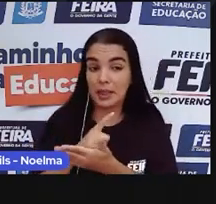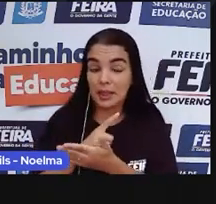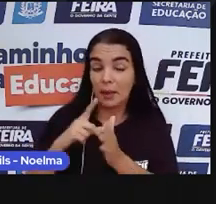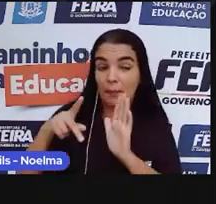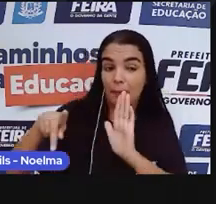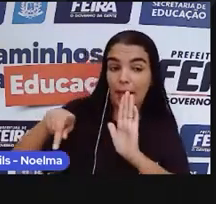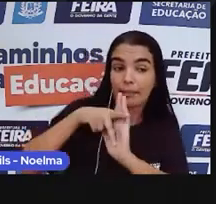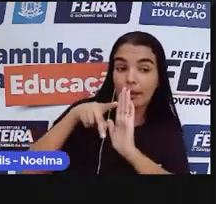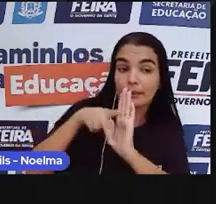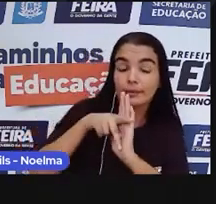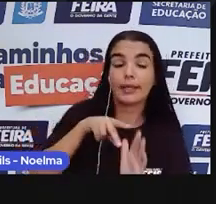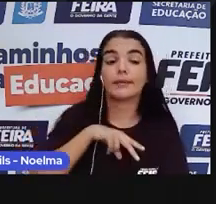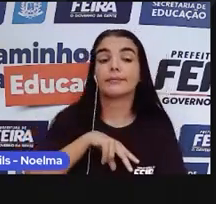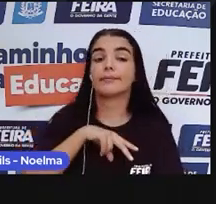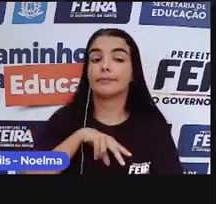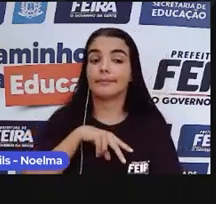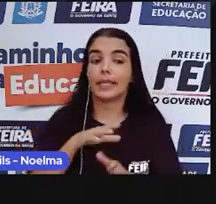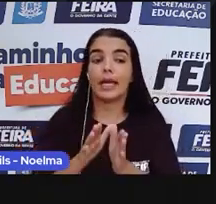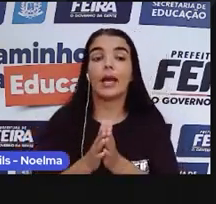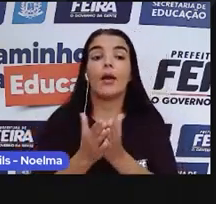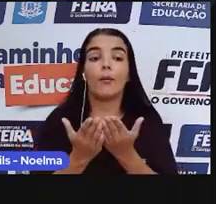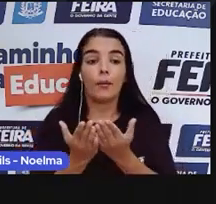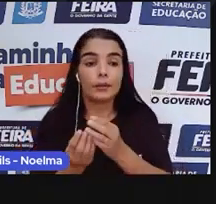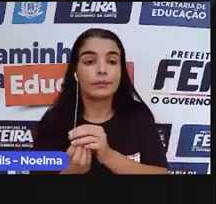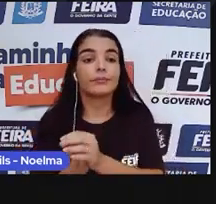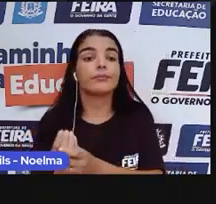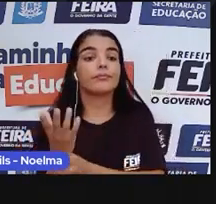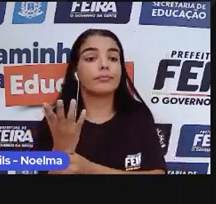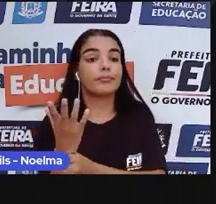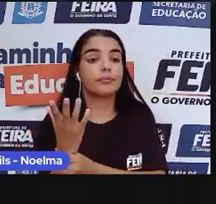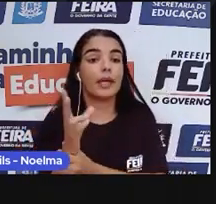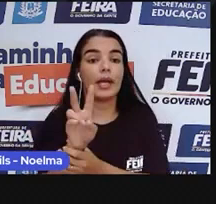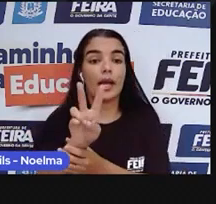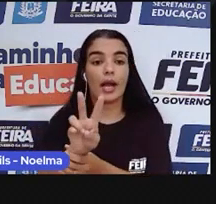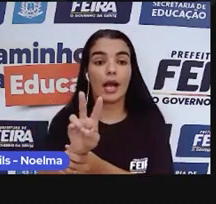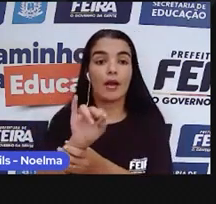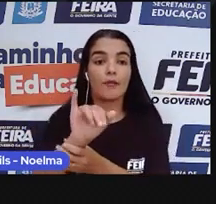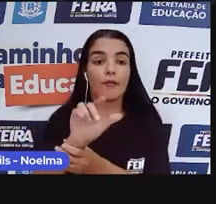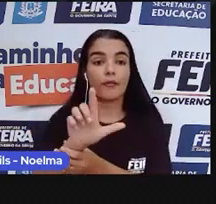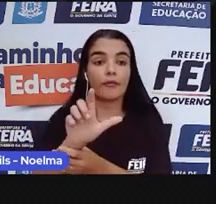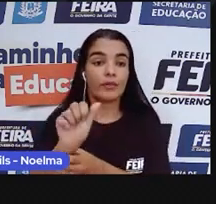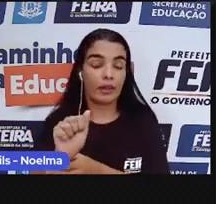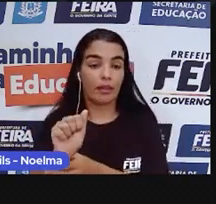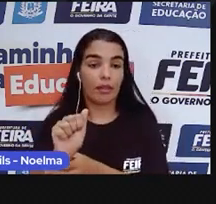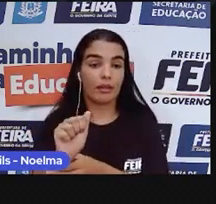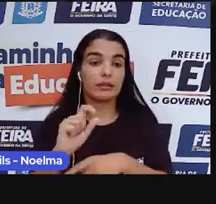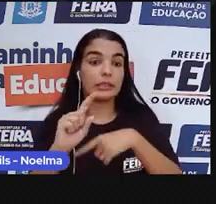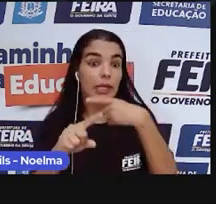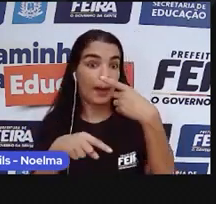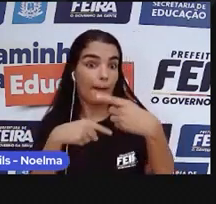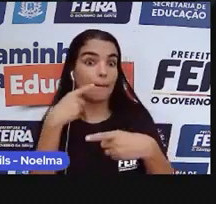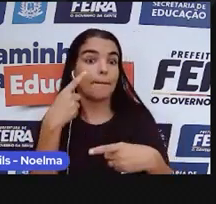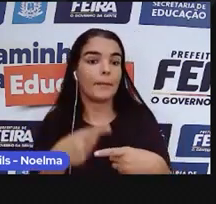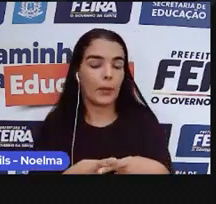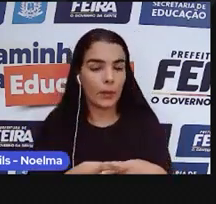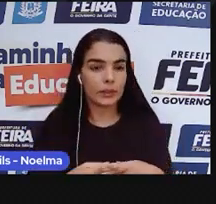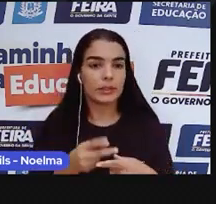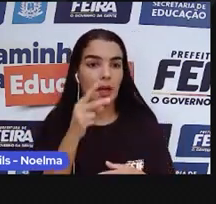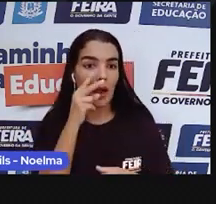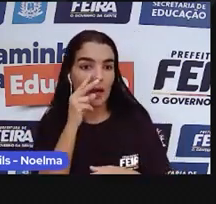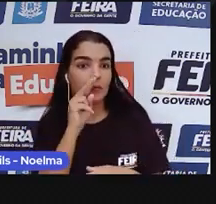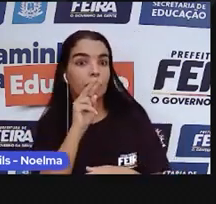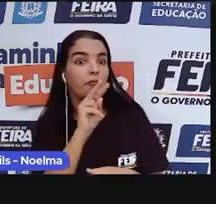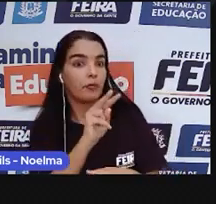em 1530, quando também surge a primeira vila, que é a Vila de São Vicente, e logo após eles verem que